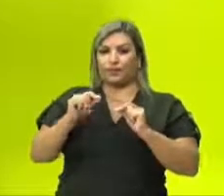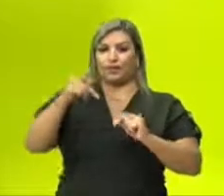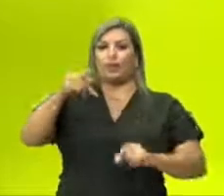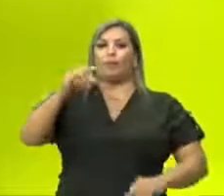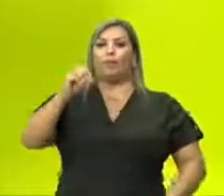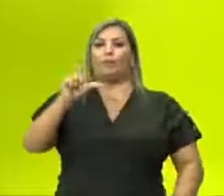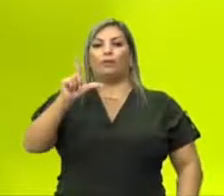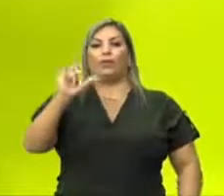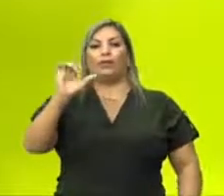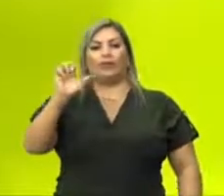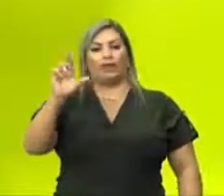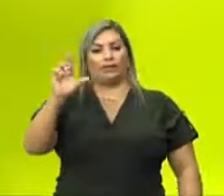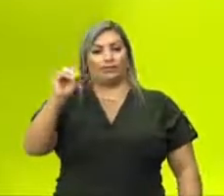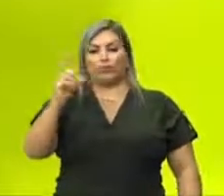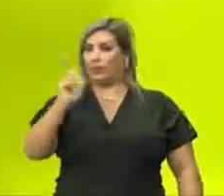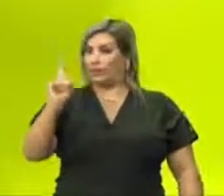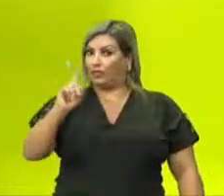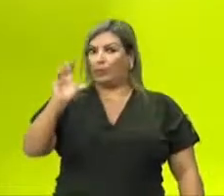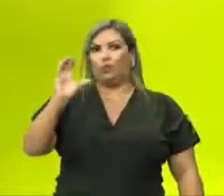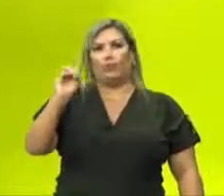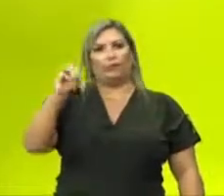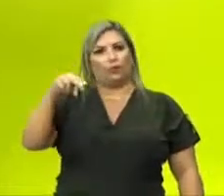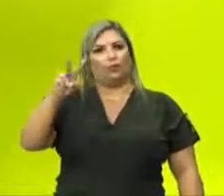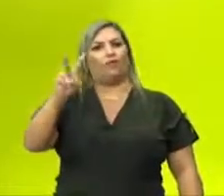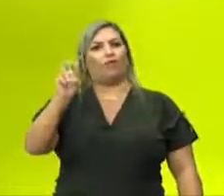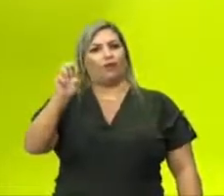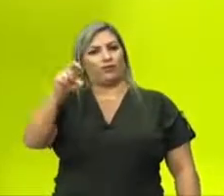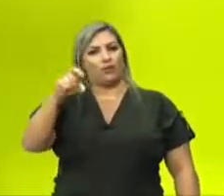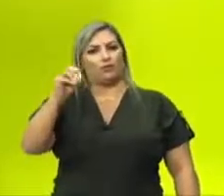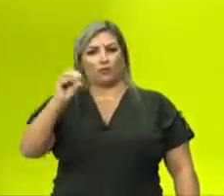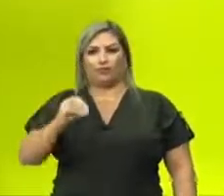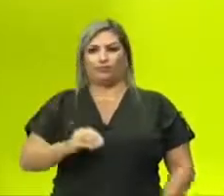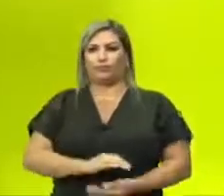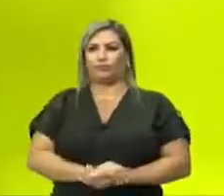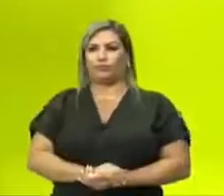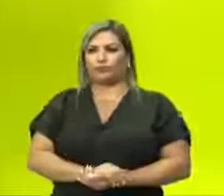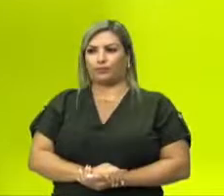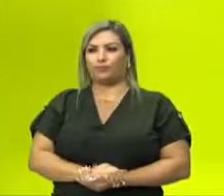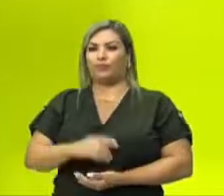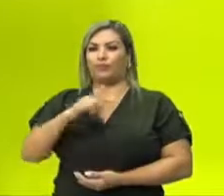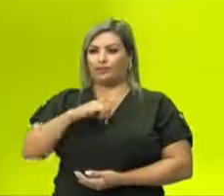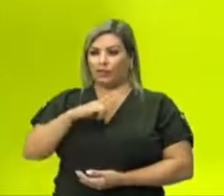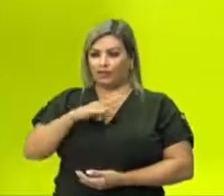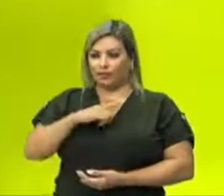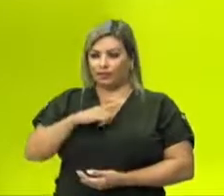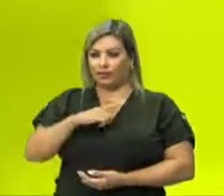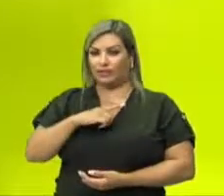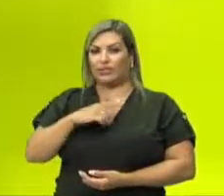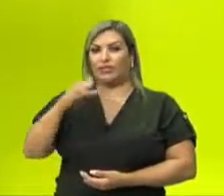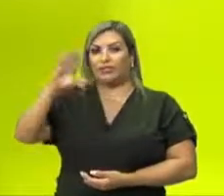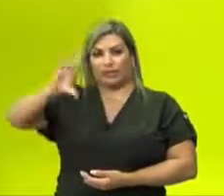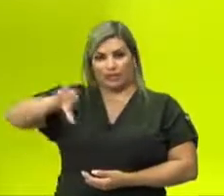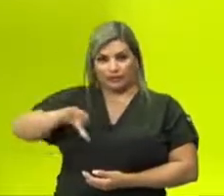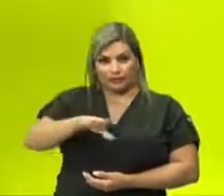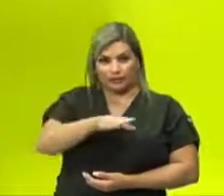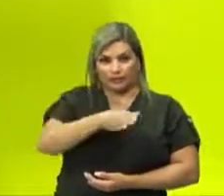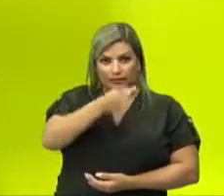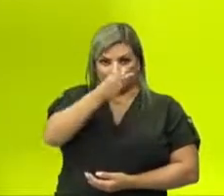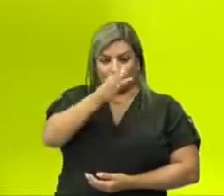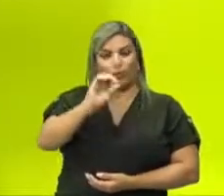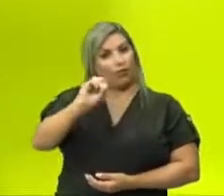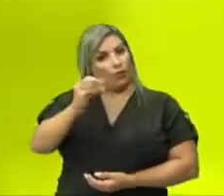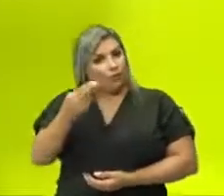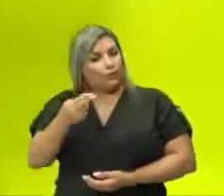poliedro não convexo. Então, o poliedro não convexo, ele tem entrância ou